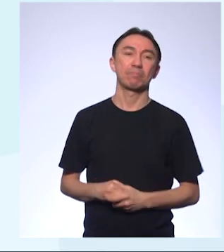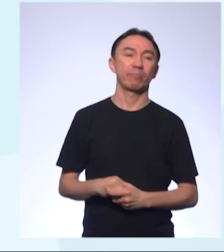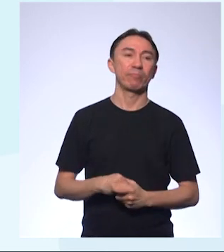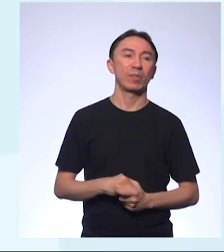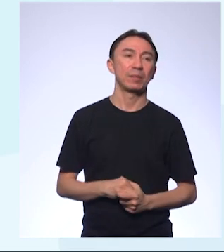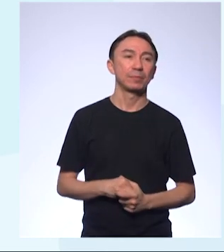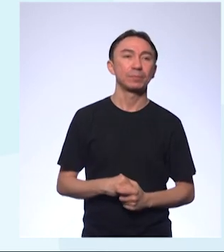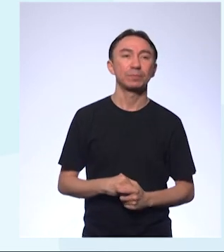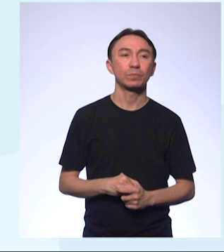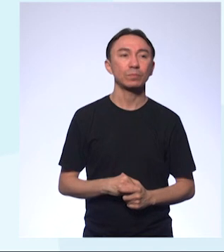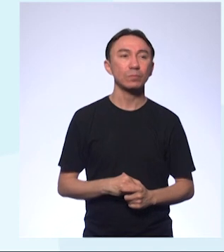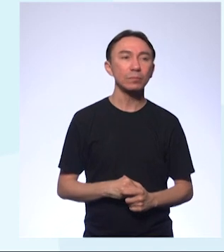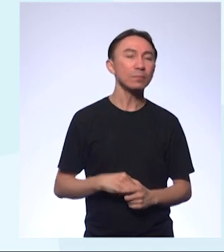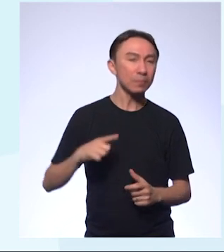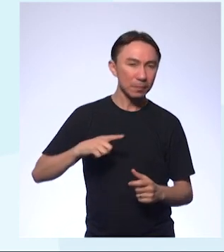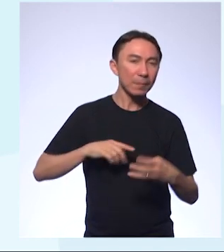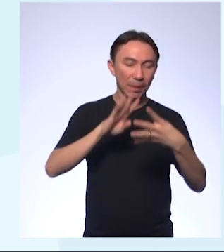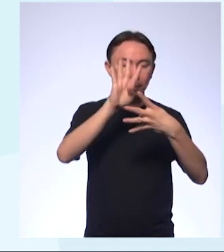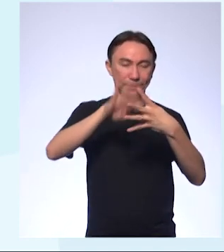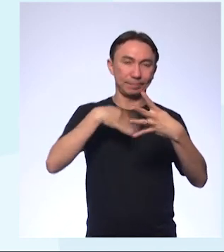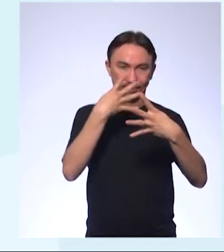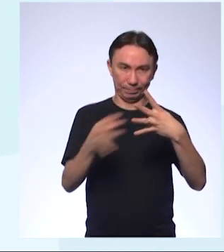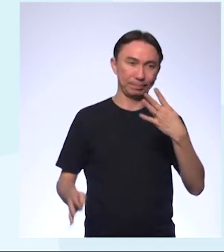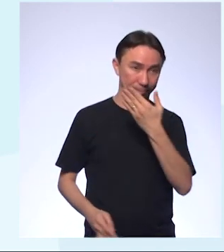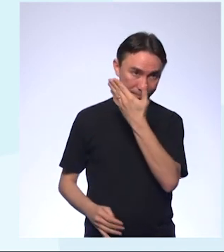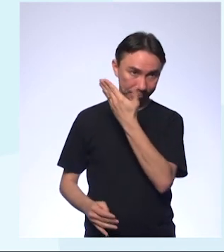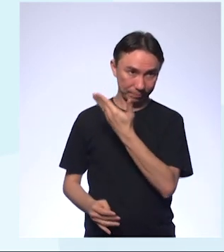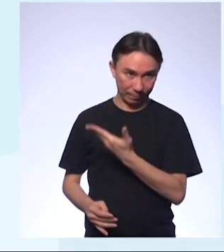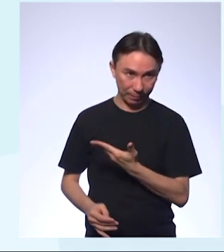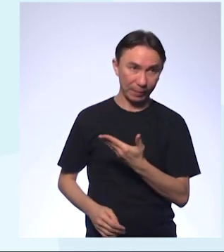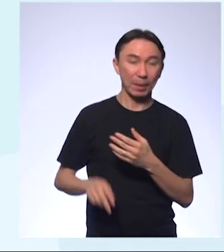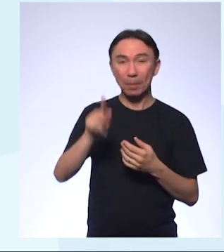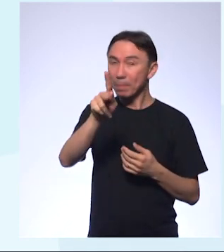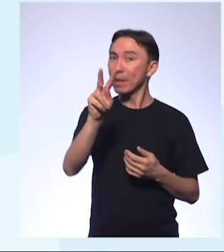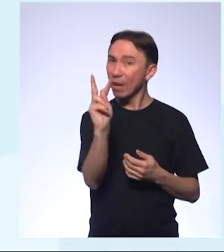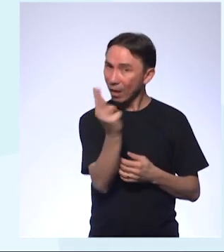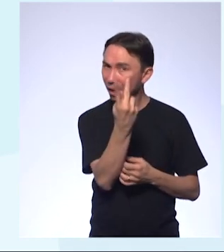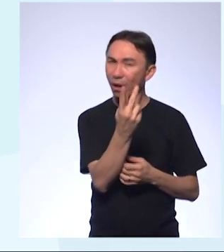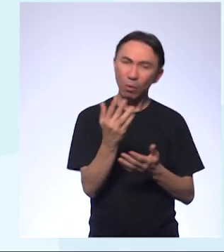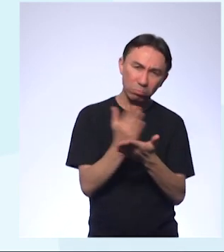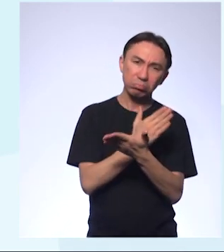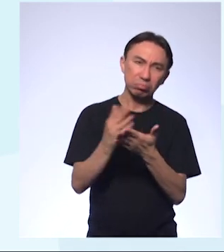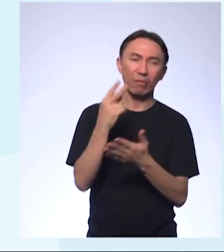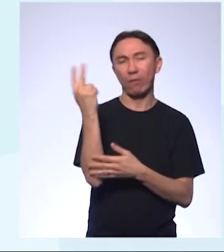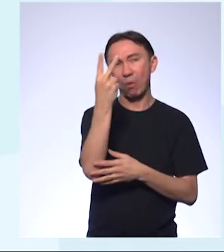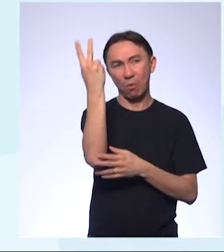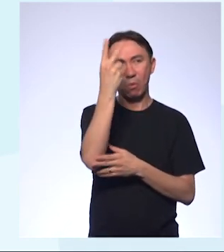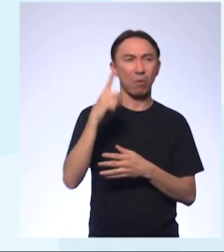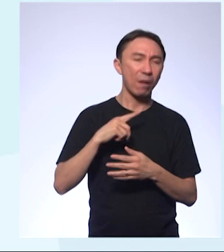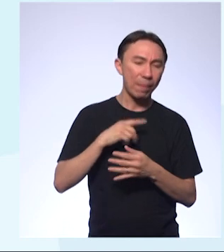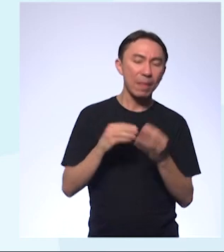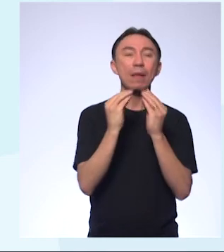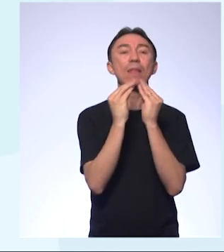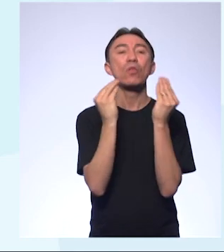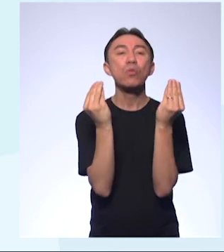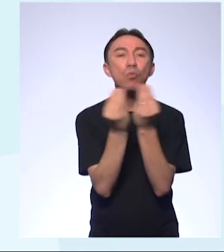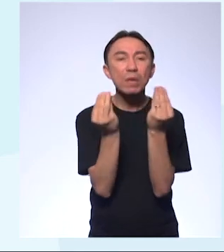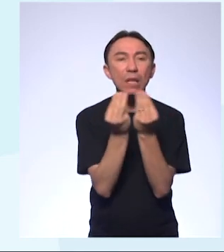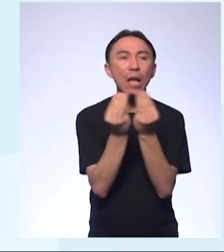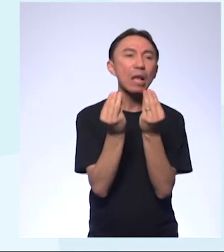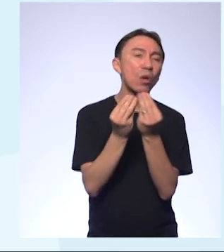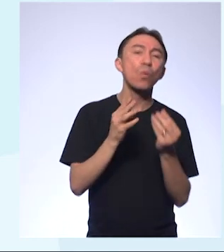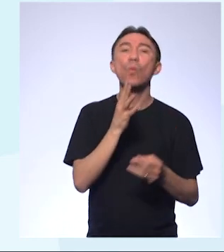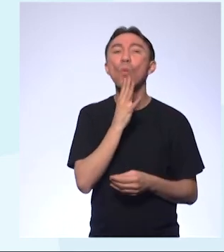Aqui eu tenho uma tabela com alguns valores de pH. Então, são substâncias conhecidas da gente, né? Suco gástrico,